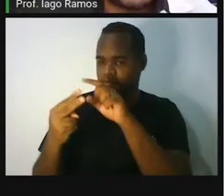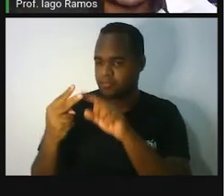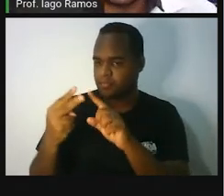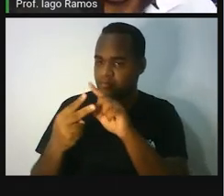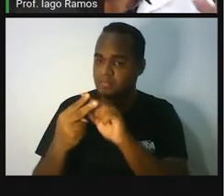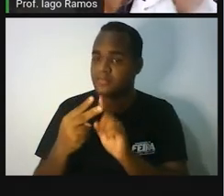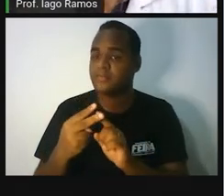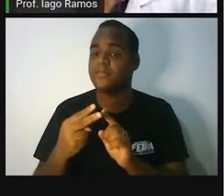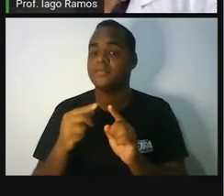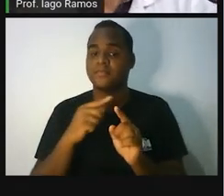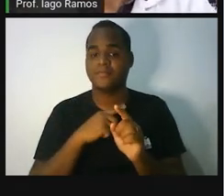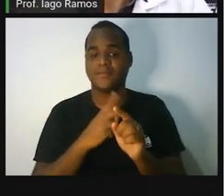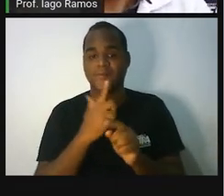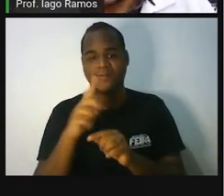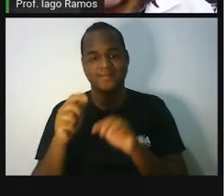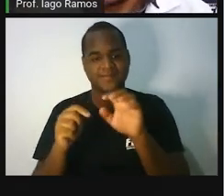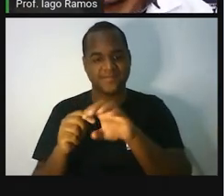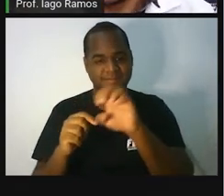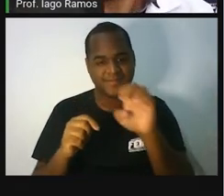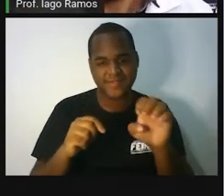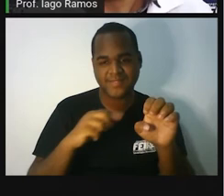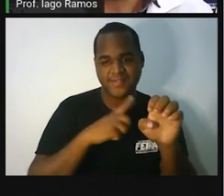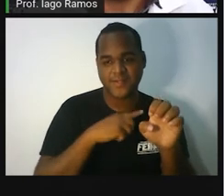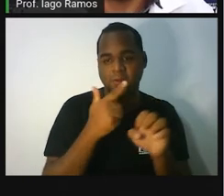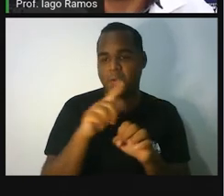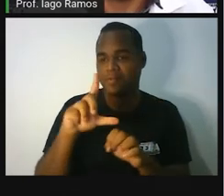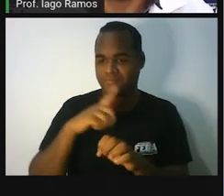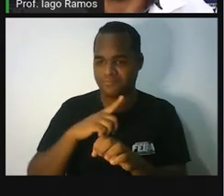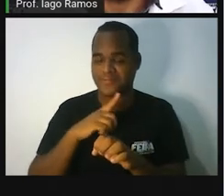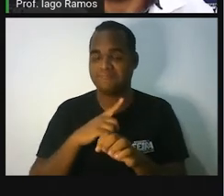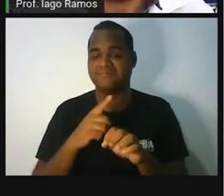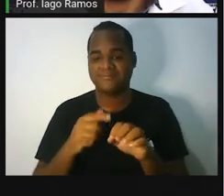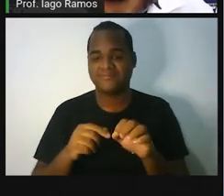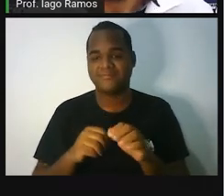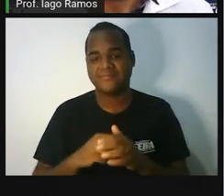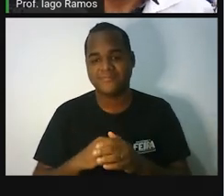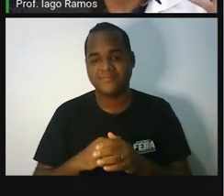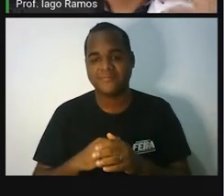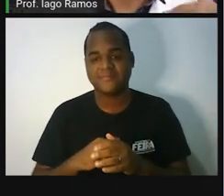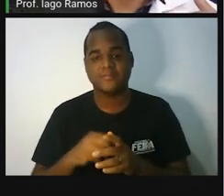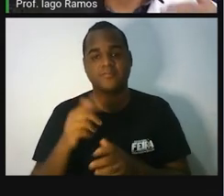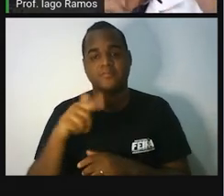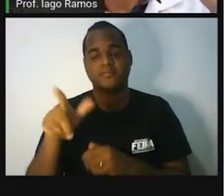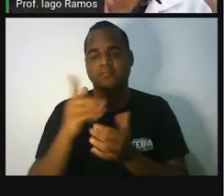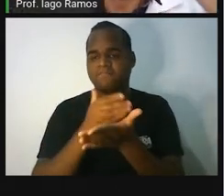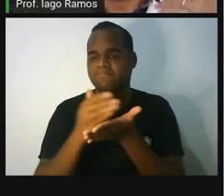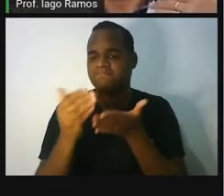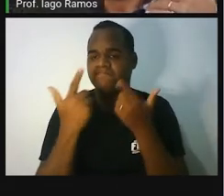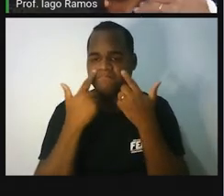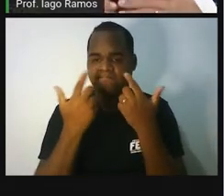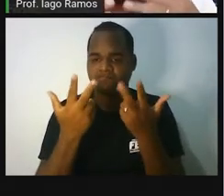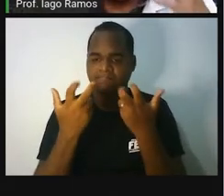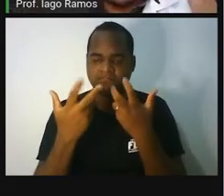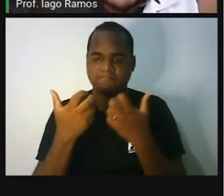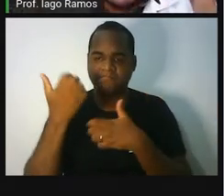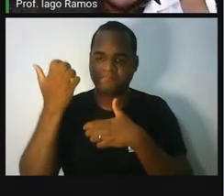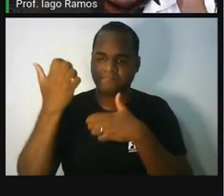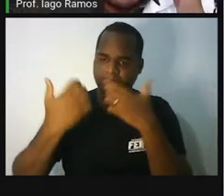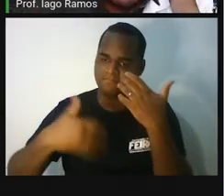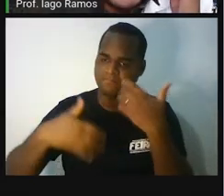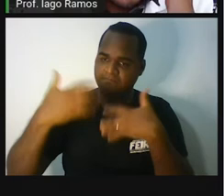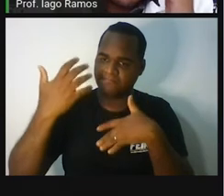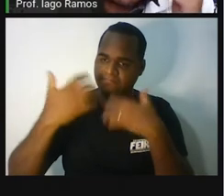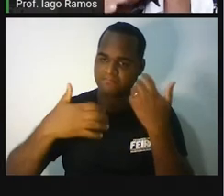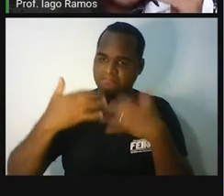um prato da balança, e você tem o lado esquerdo, que é o outro prato da balança. E aí você começa a perceber que para